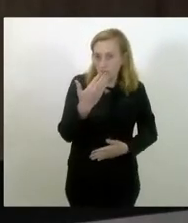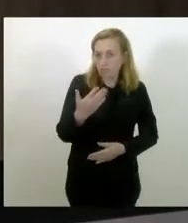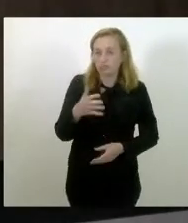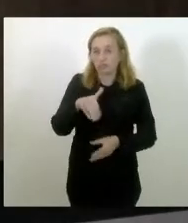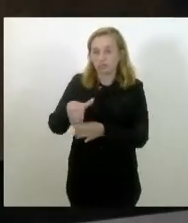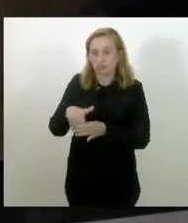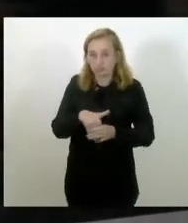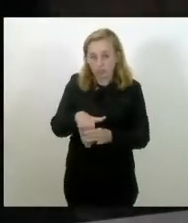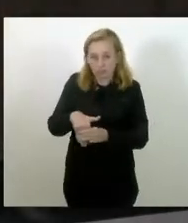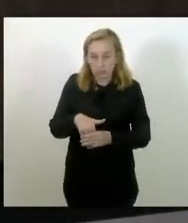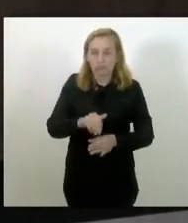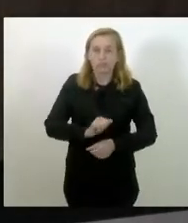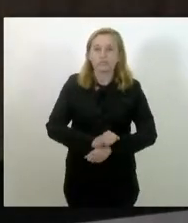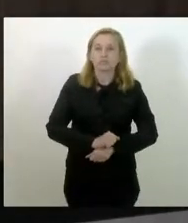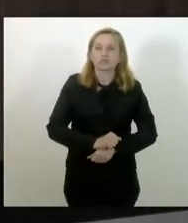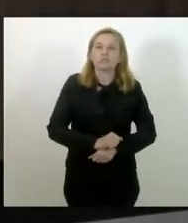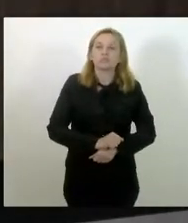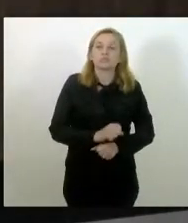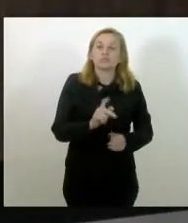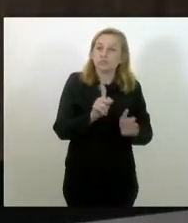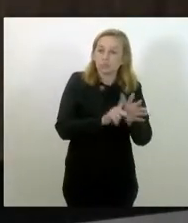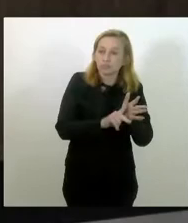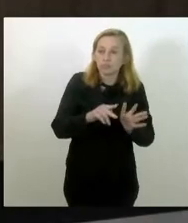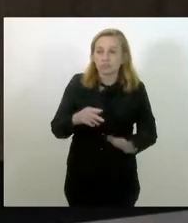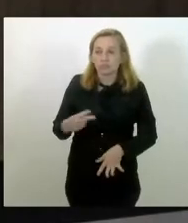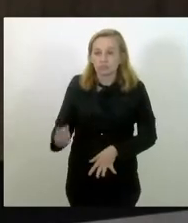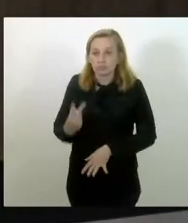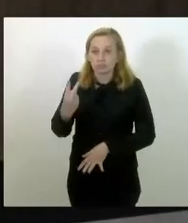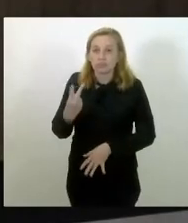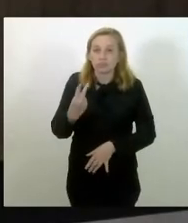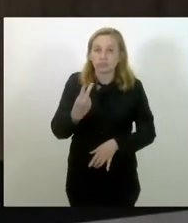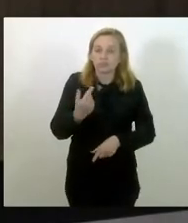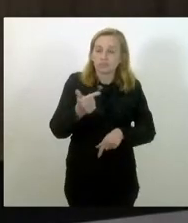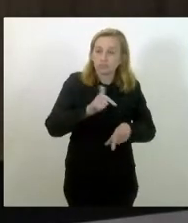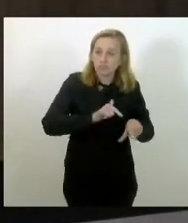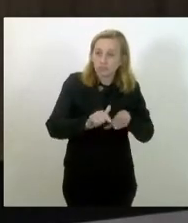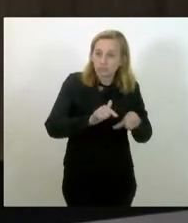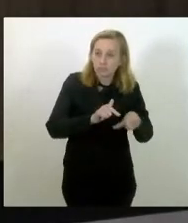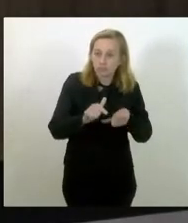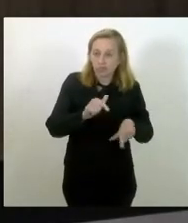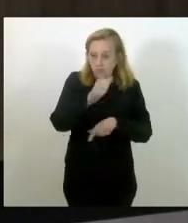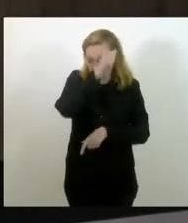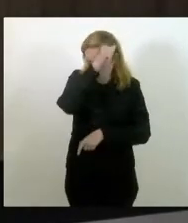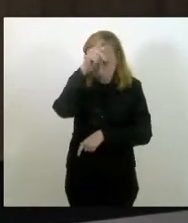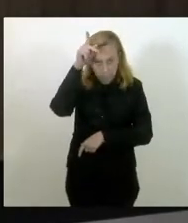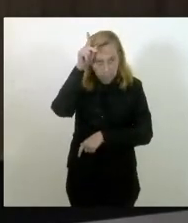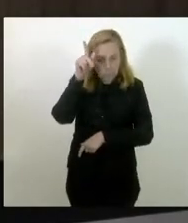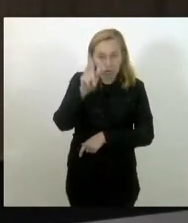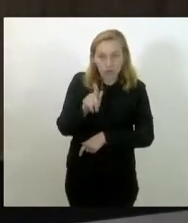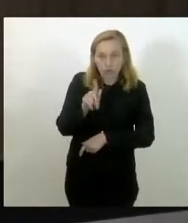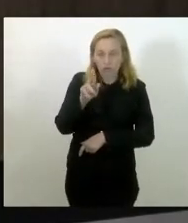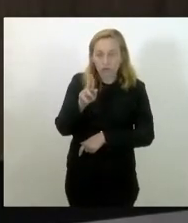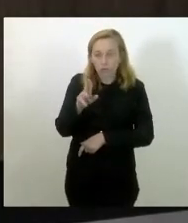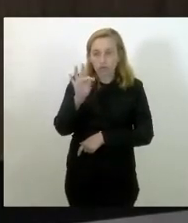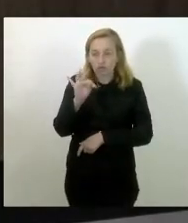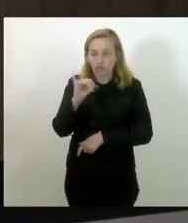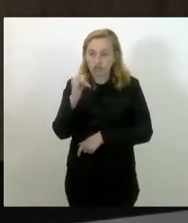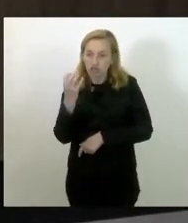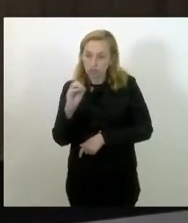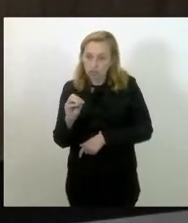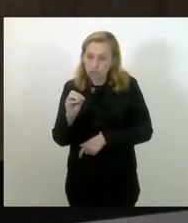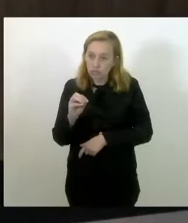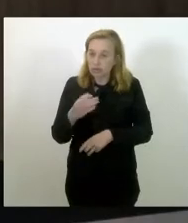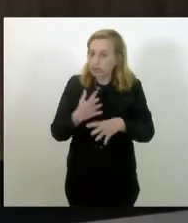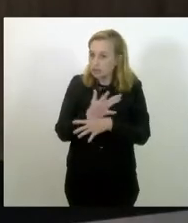projeto que valoriza muito o trabalho do prefeito Gutinho na cidade dele